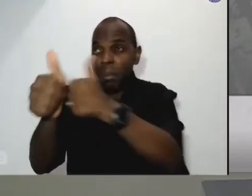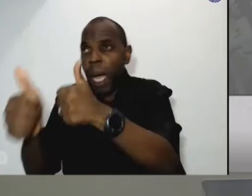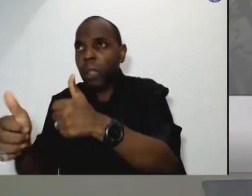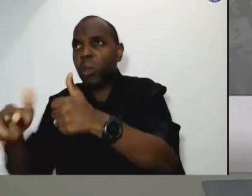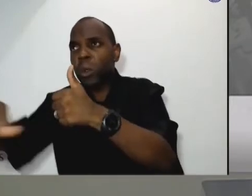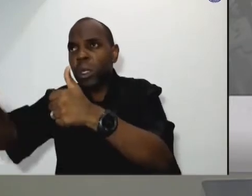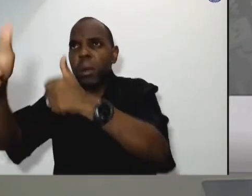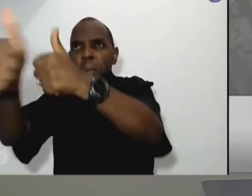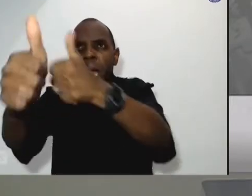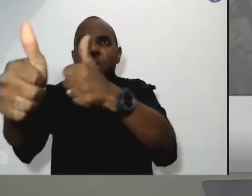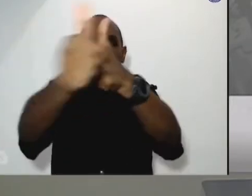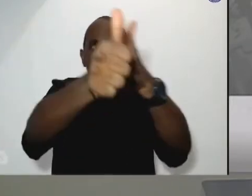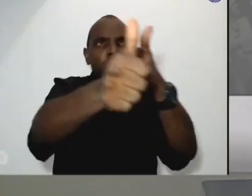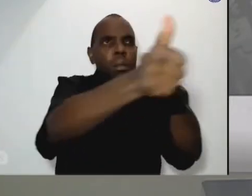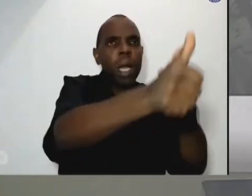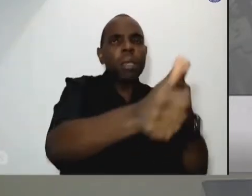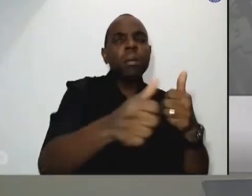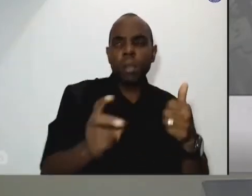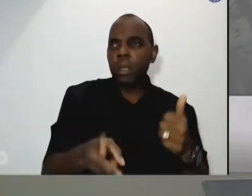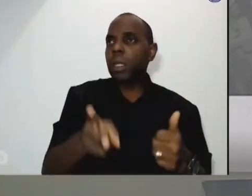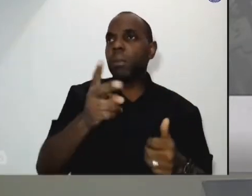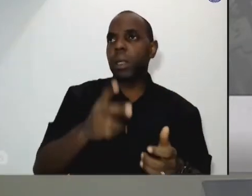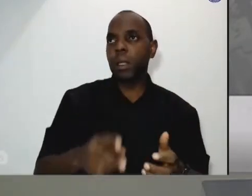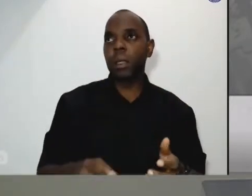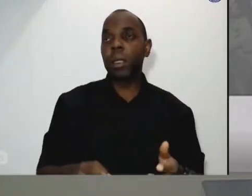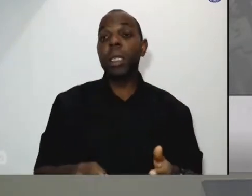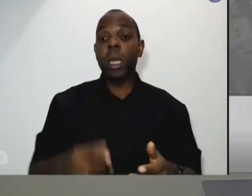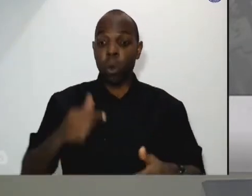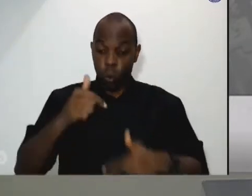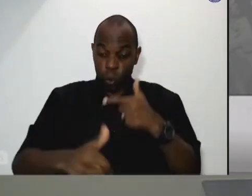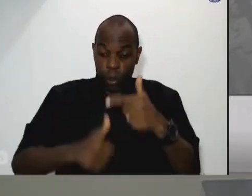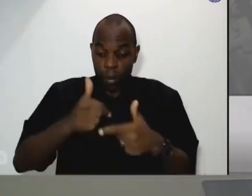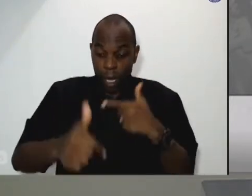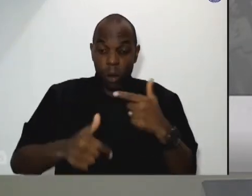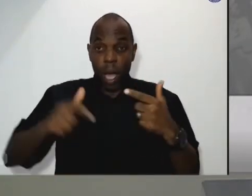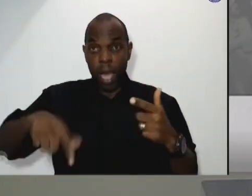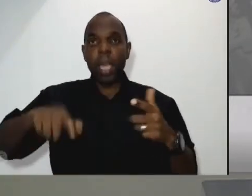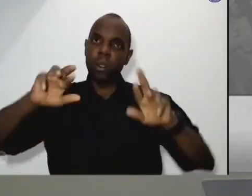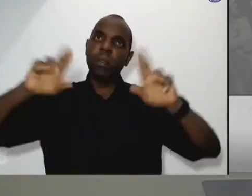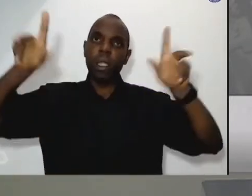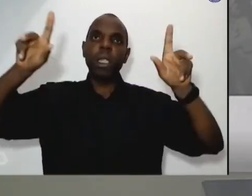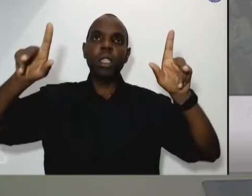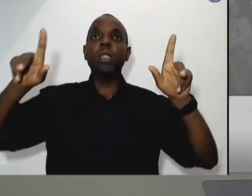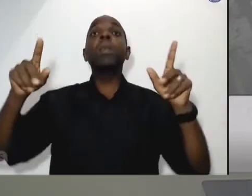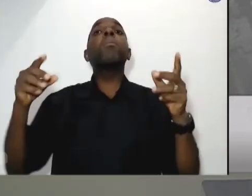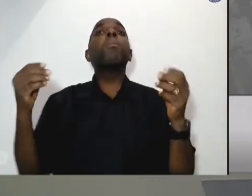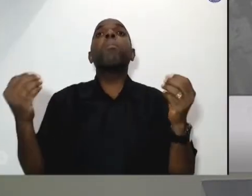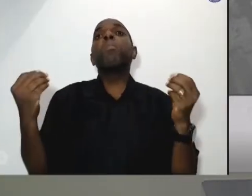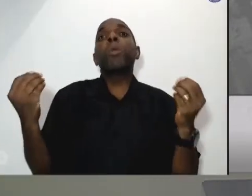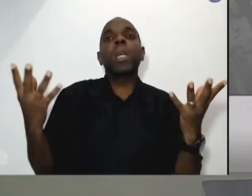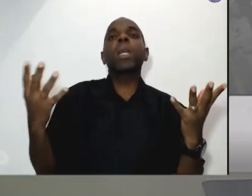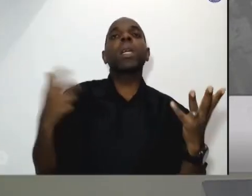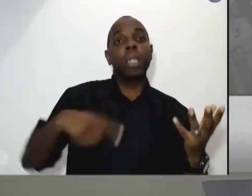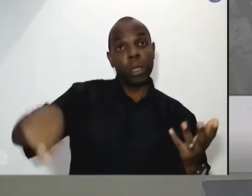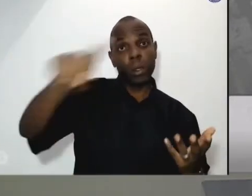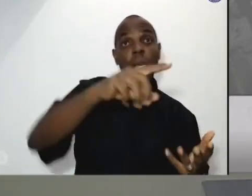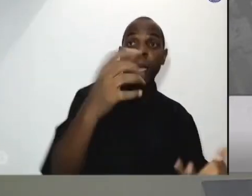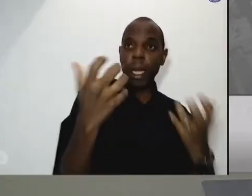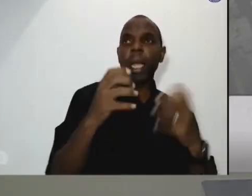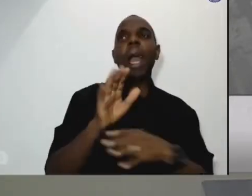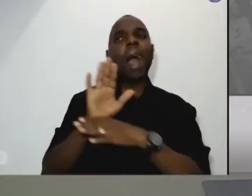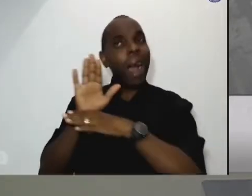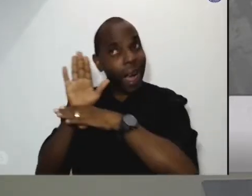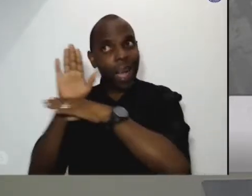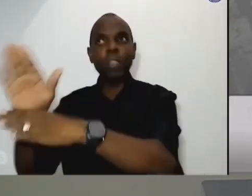diferenciado para que a gente consiga ajudar da melhor forma possível. Na Guarda Municipal a gente tem um